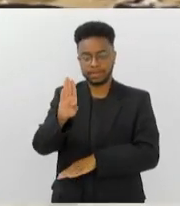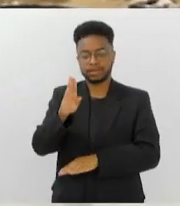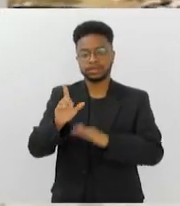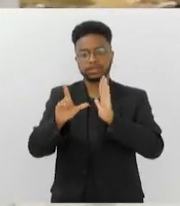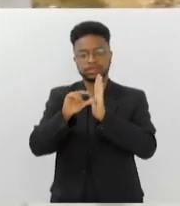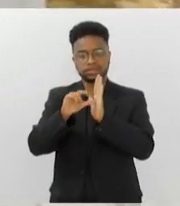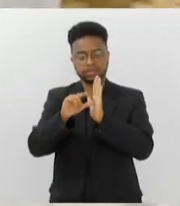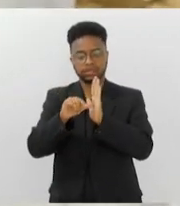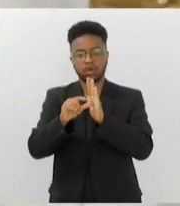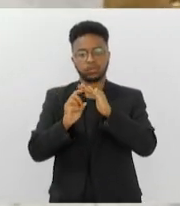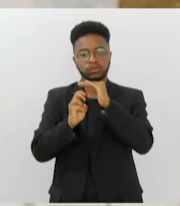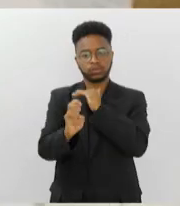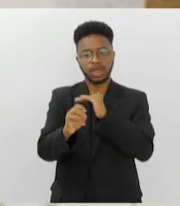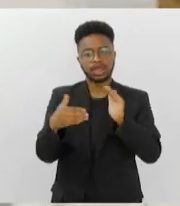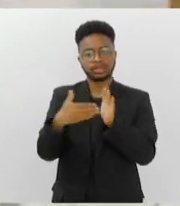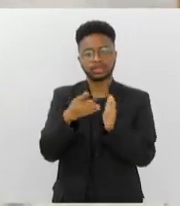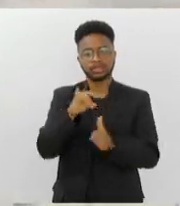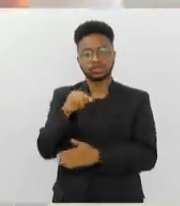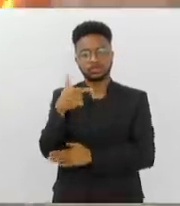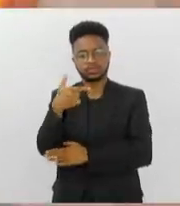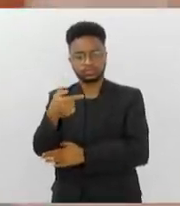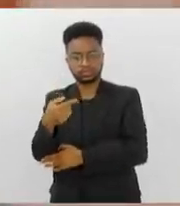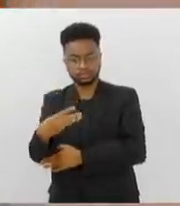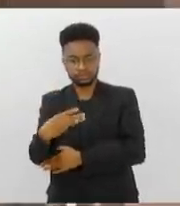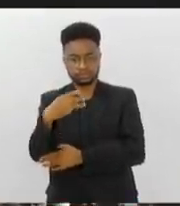até o dia 23 de setembro.